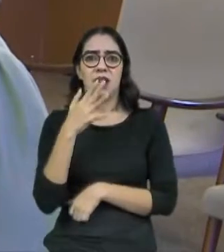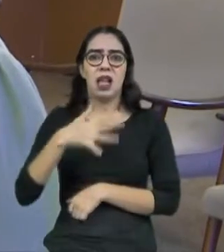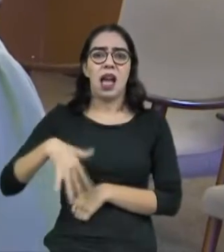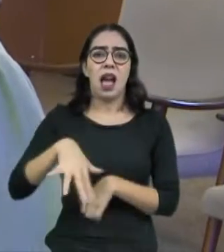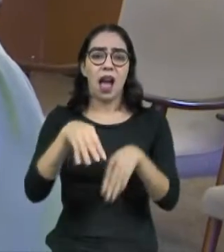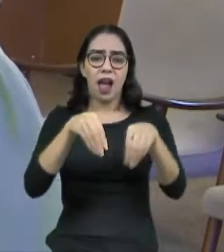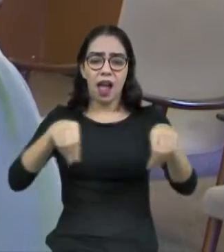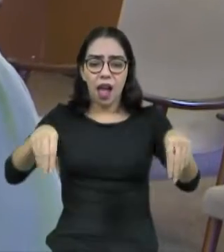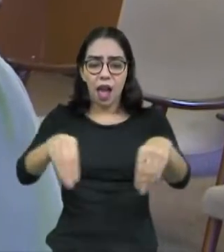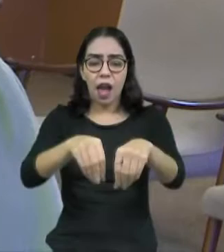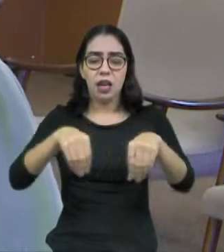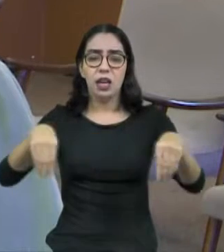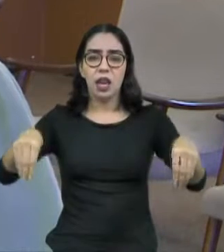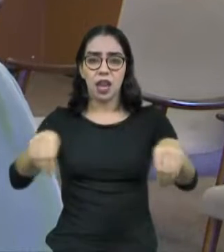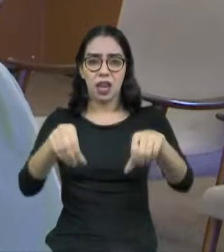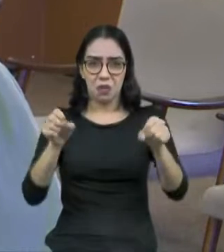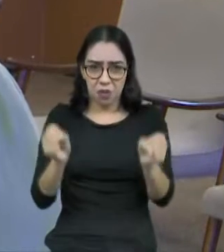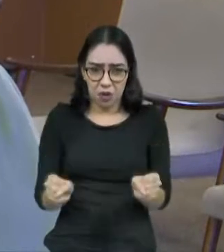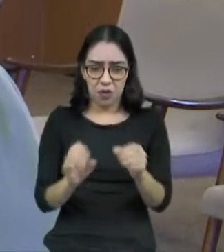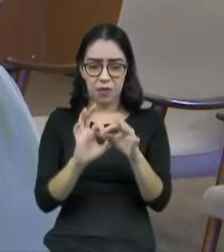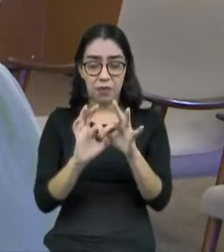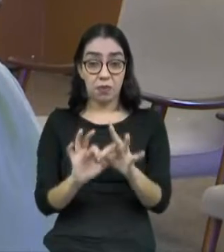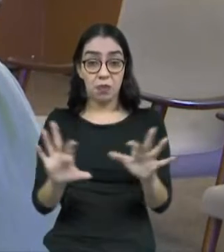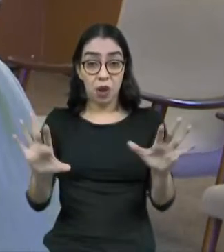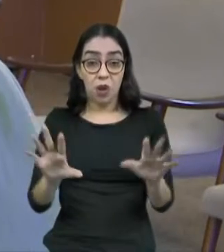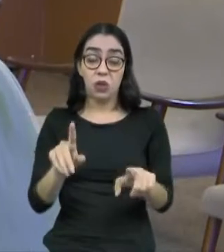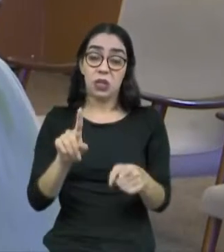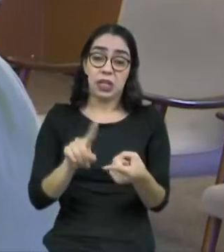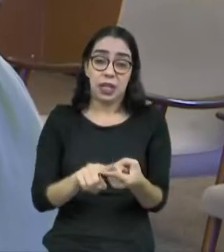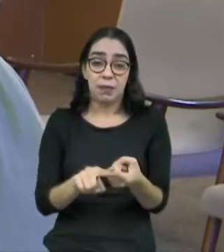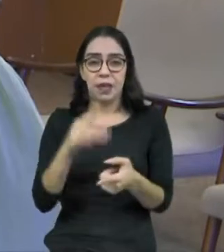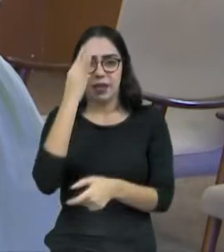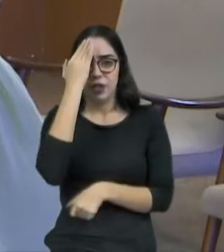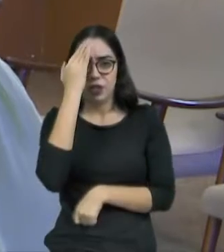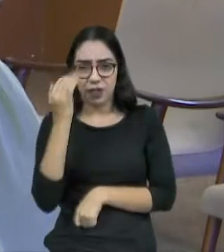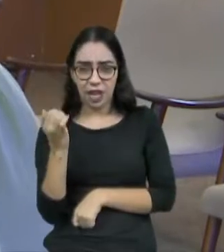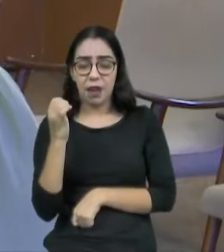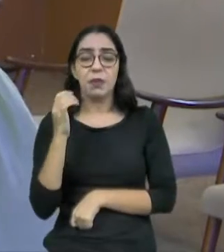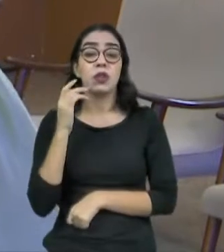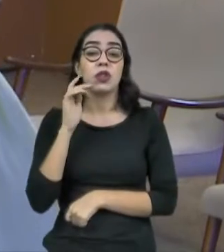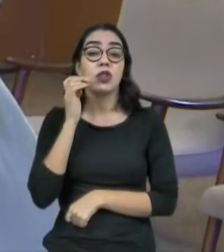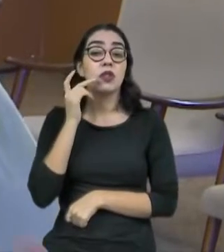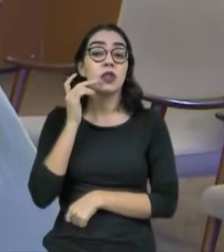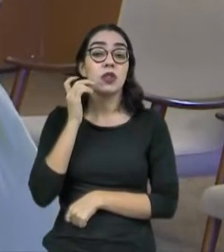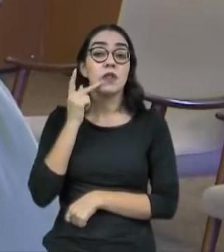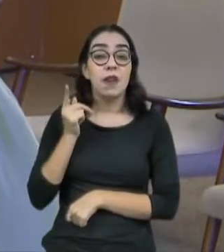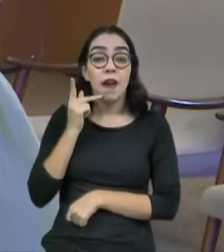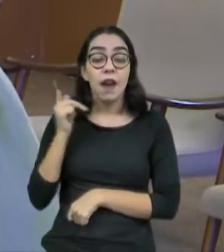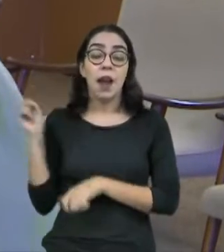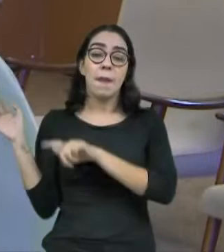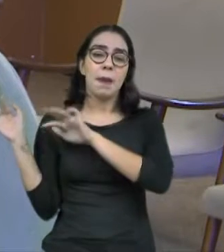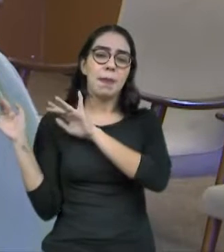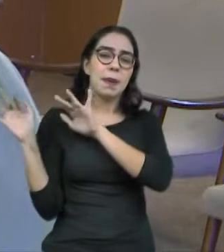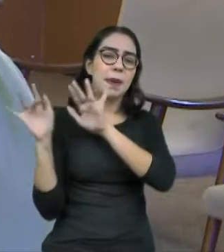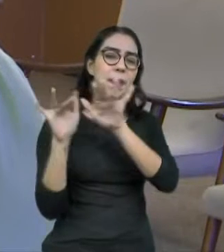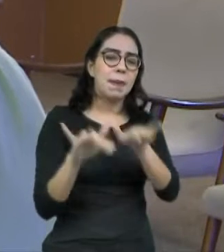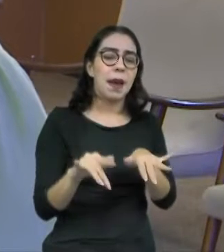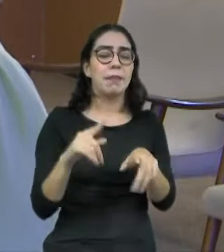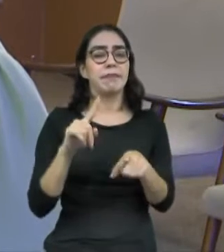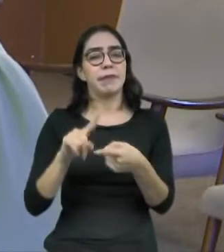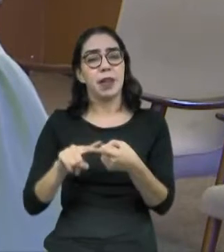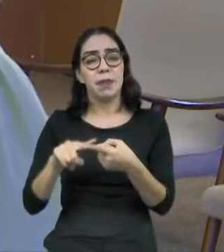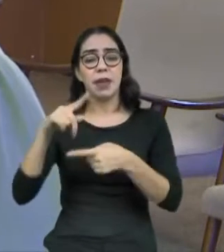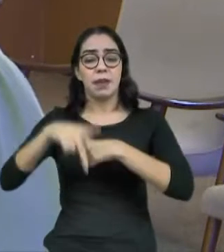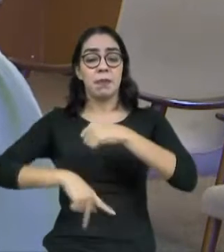Tem também, assim, público muito grandioso, público tanto do Ceará como de outros estados e de outros países. Então, a